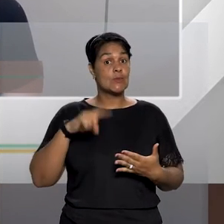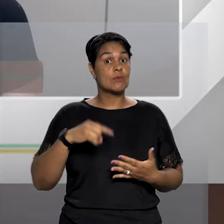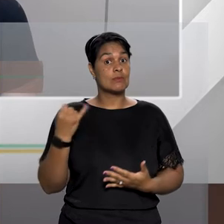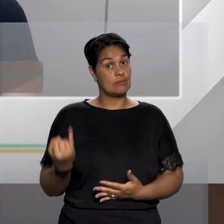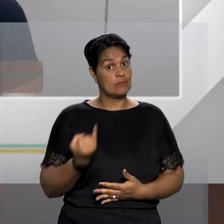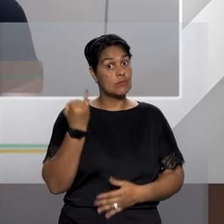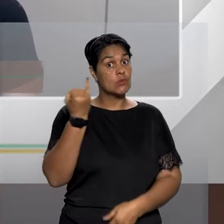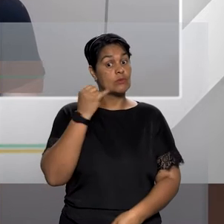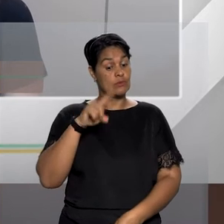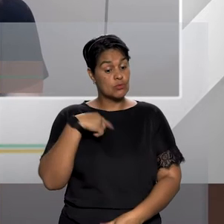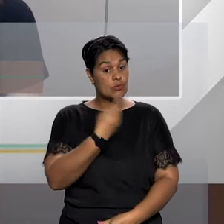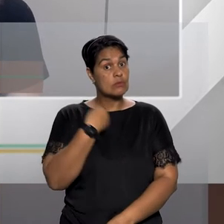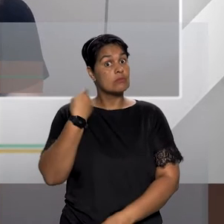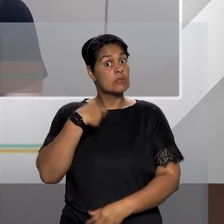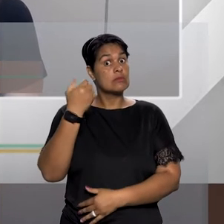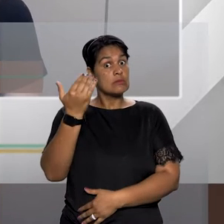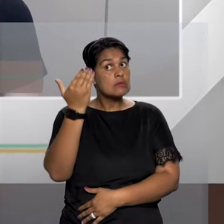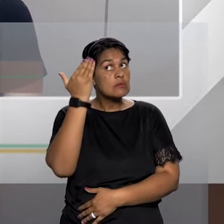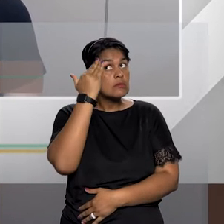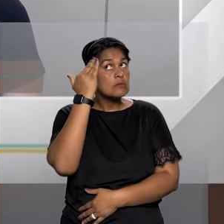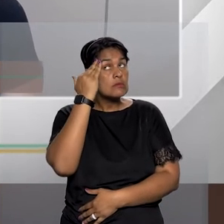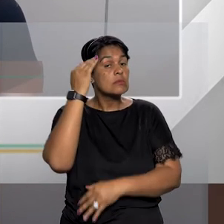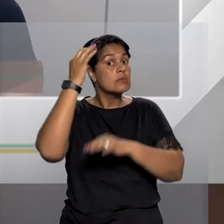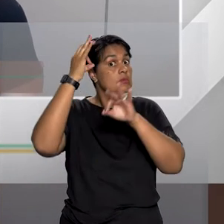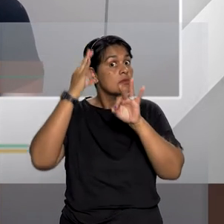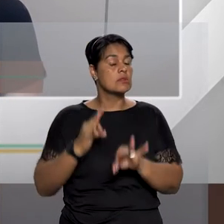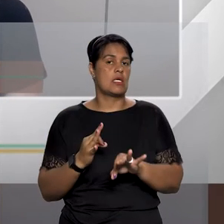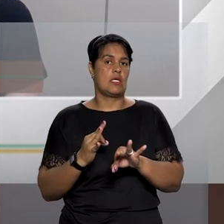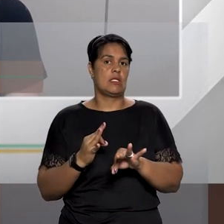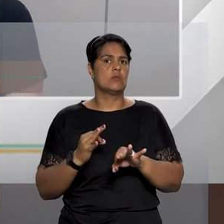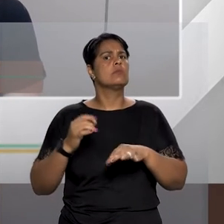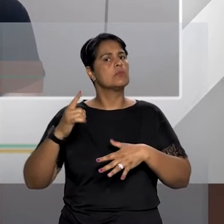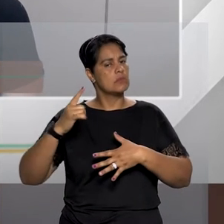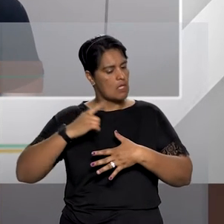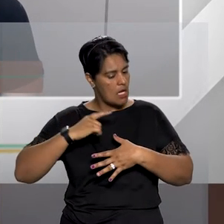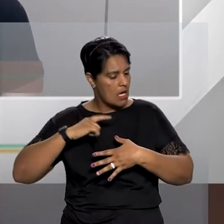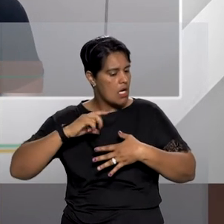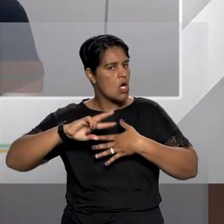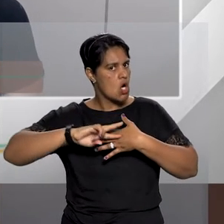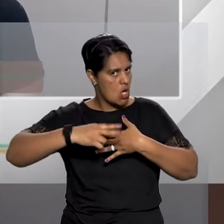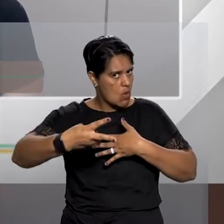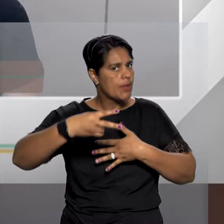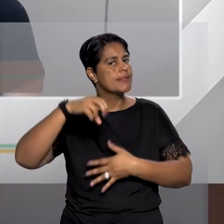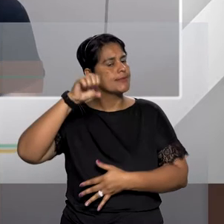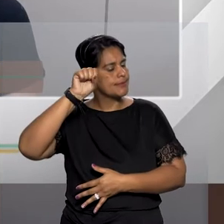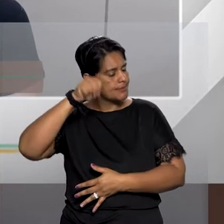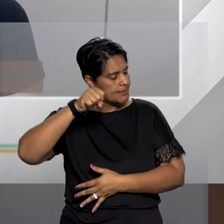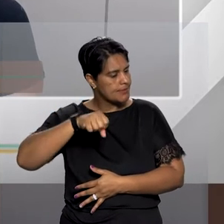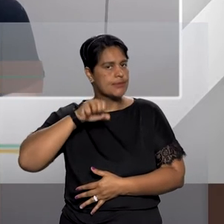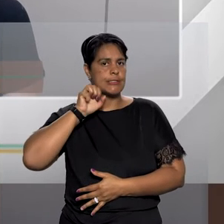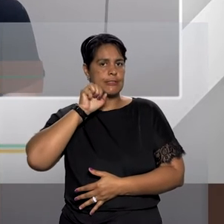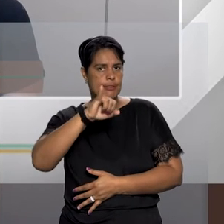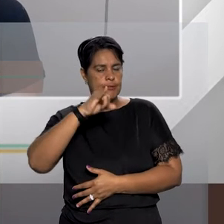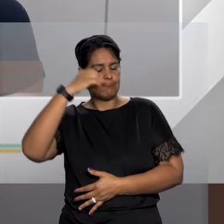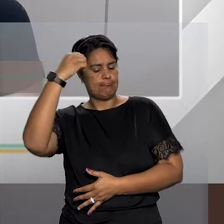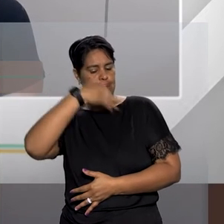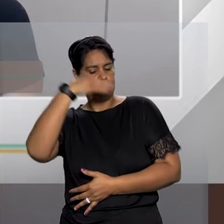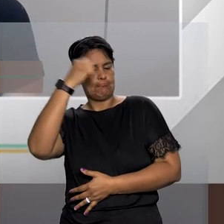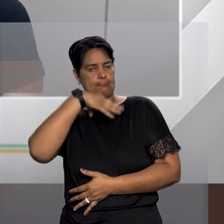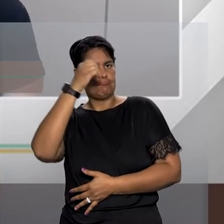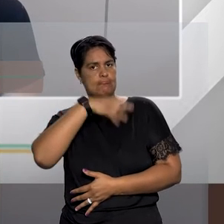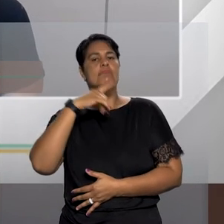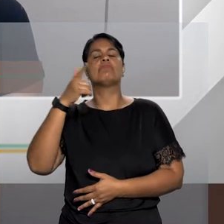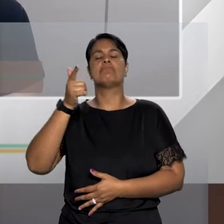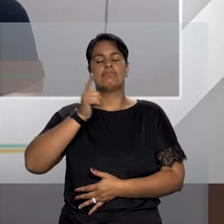tenhamos isso em mente. Há uma consequência no sentido dessa tipologia de descumprimento da medida